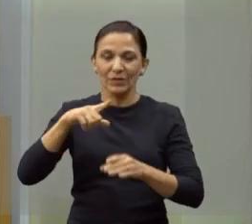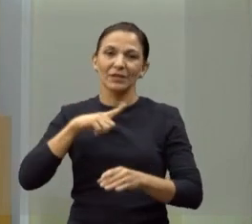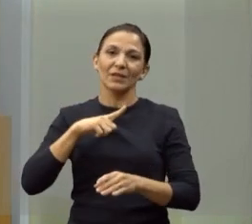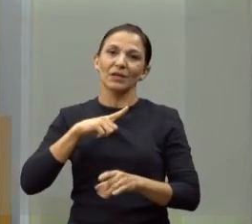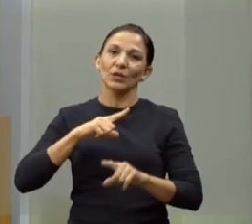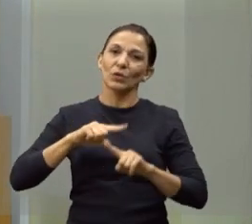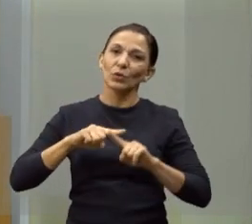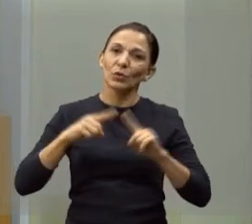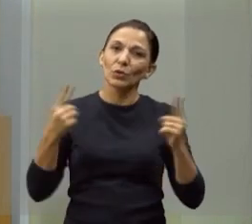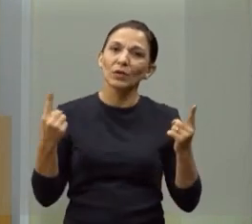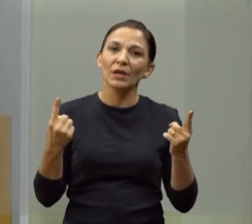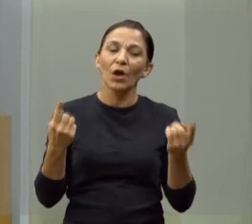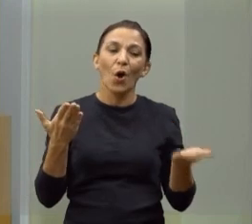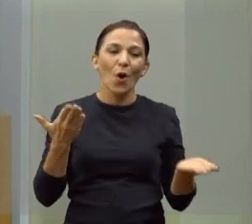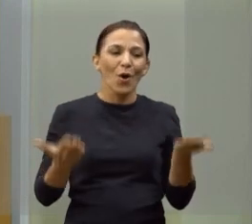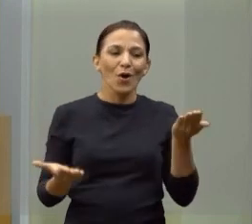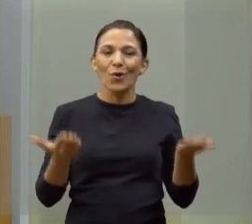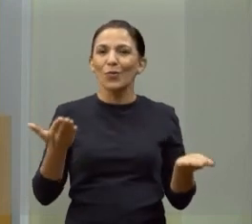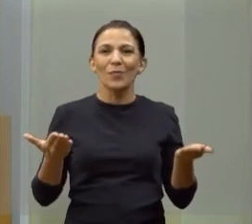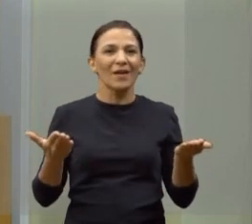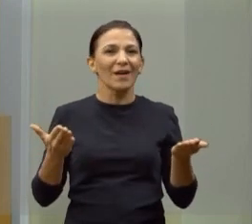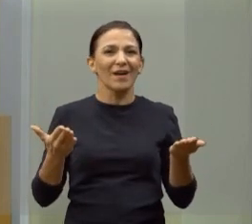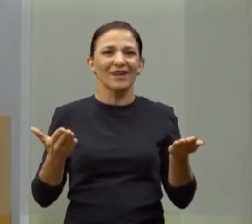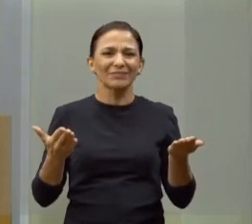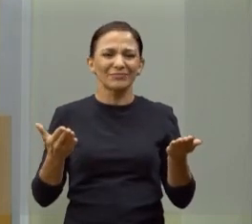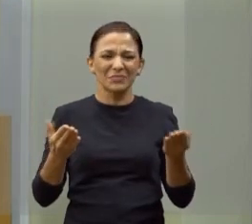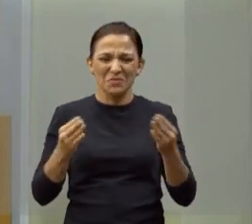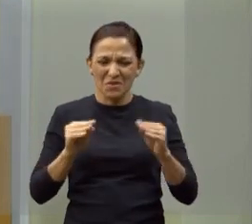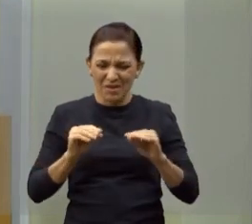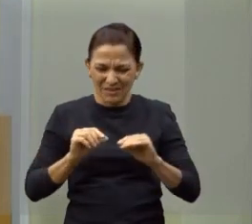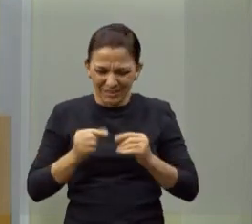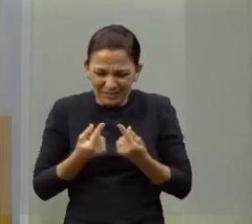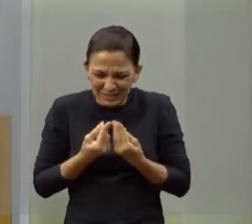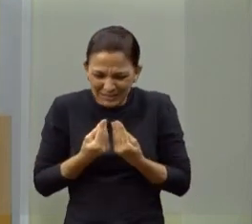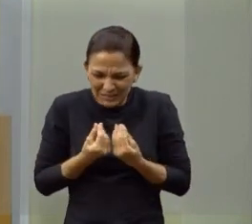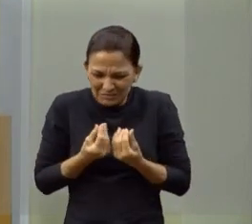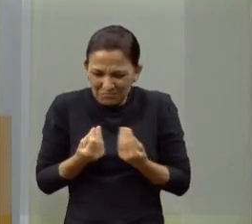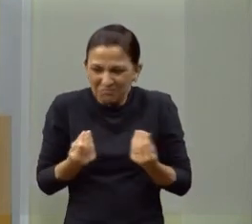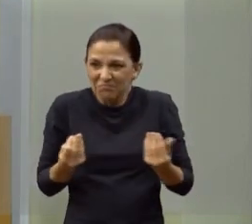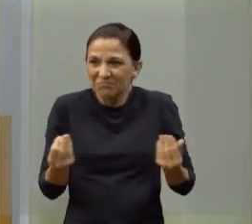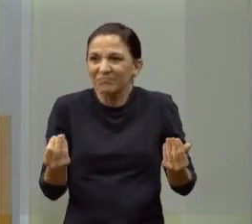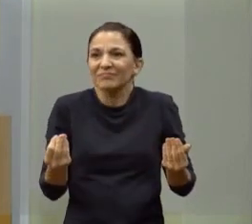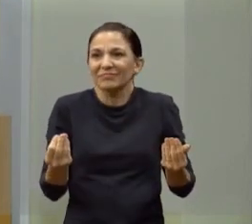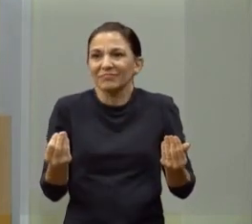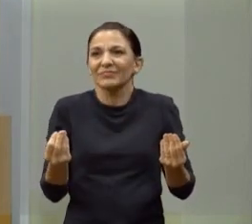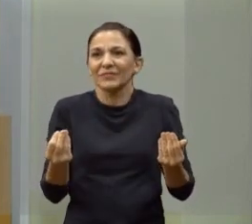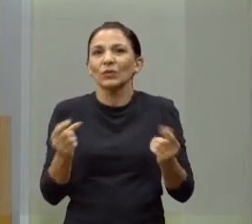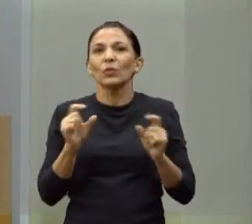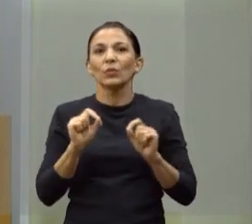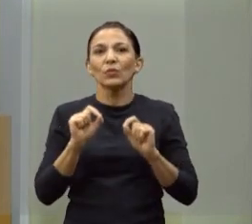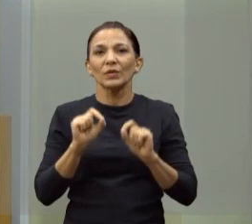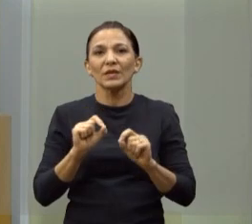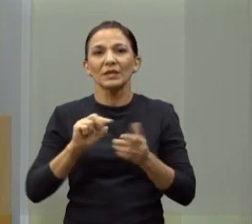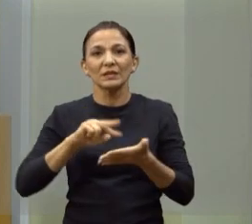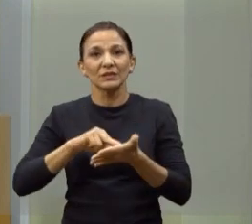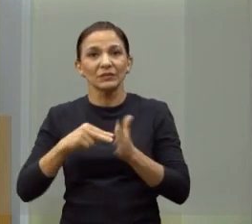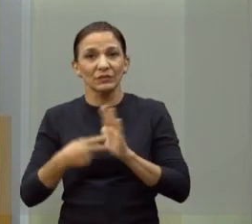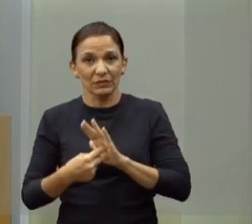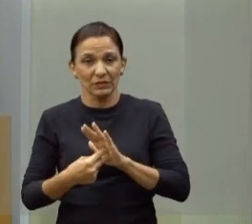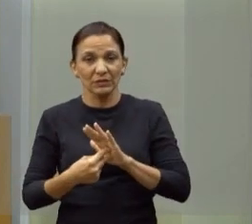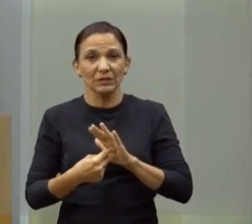como nós fazermos uma comparação rasa, superficial, do que foi o desdobramento do